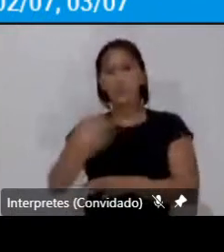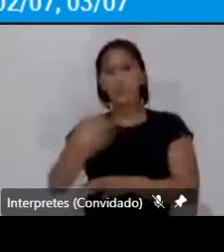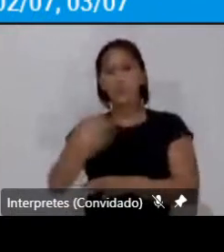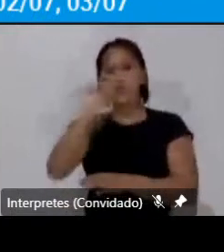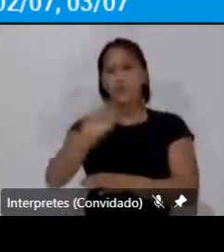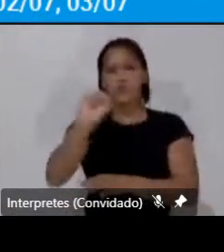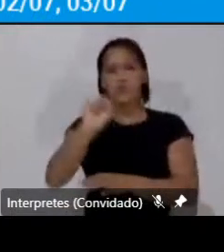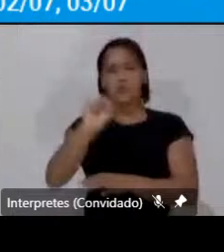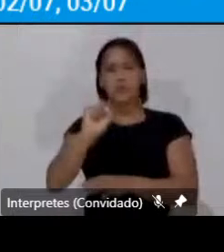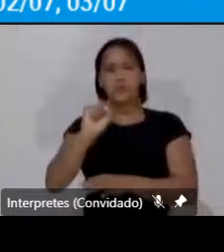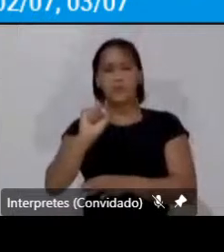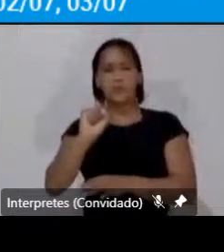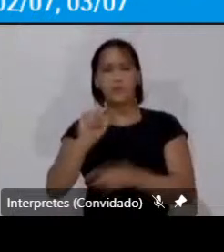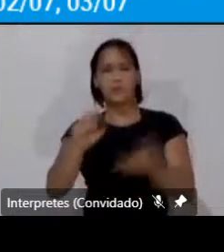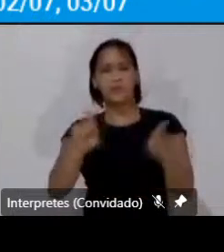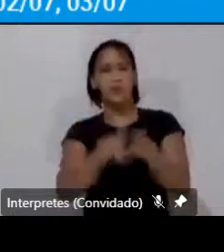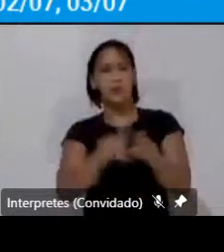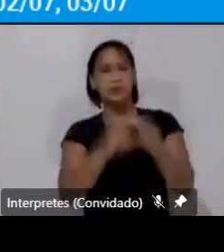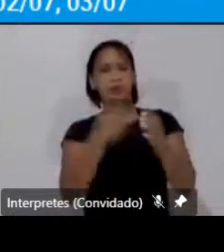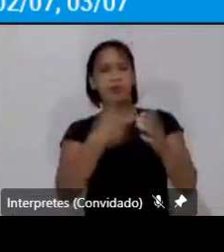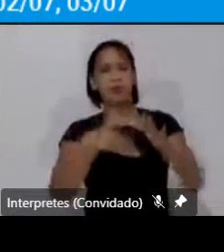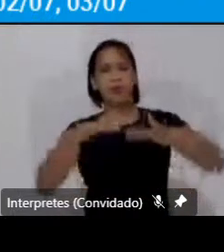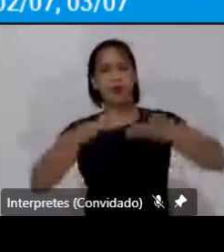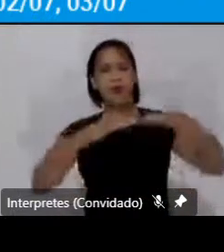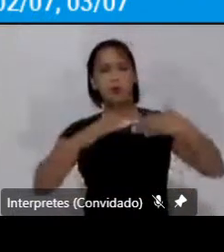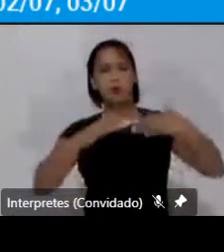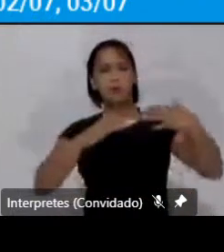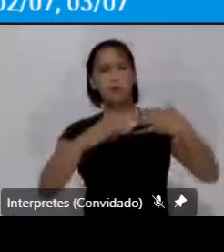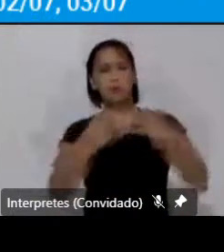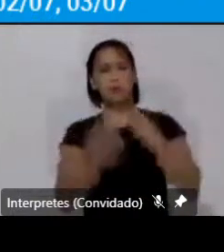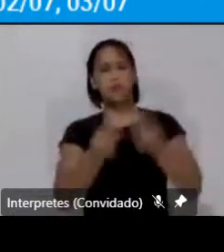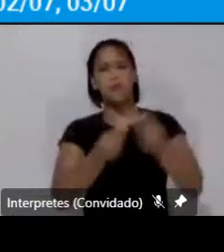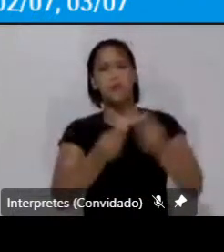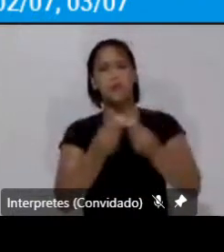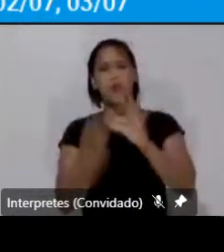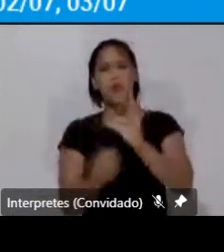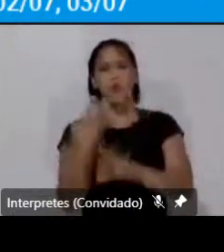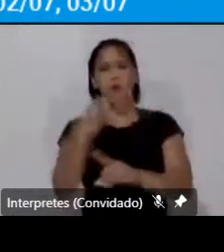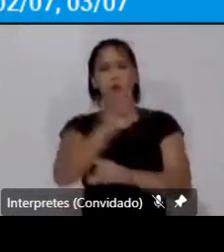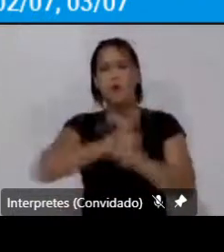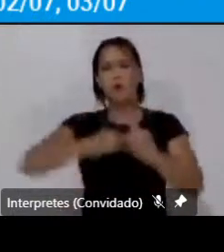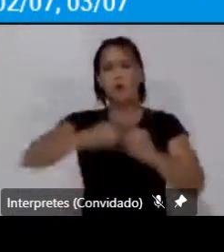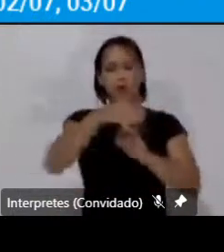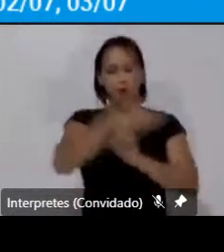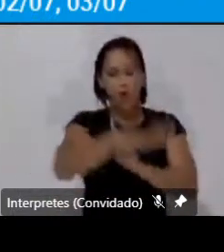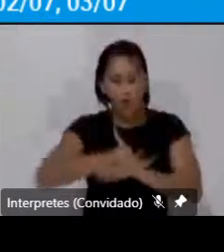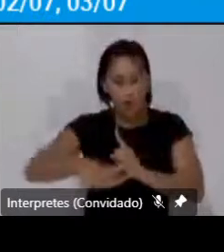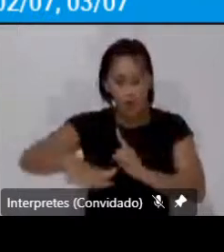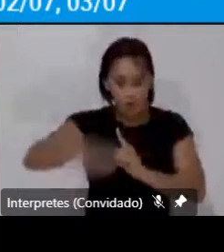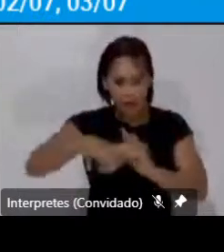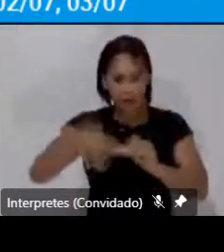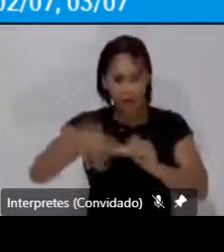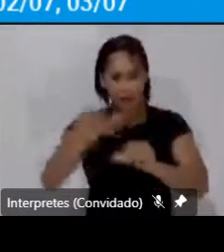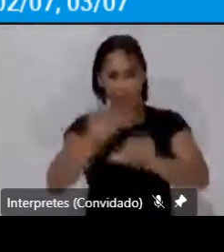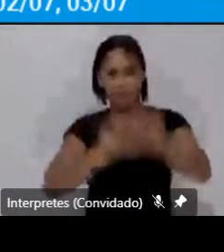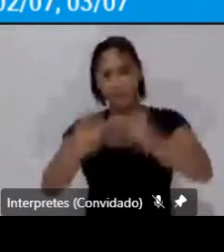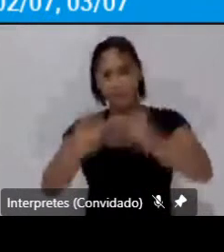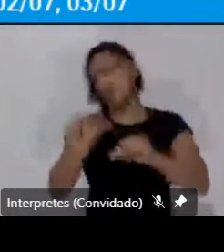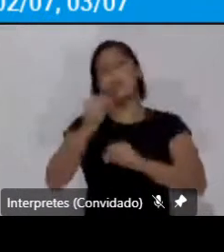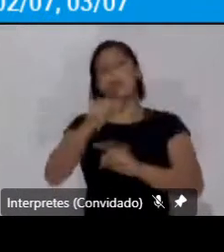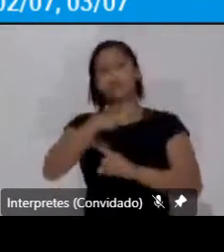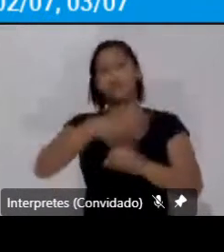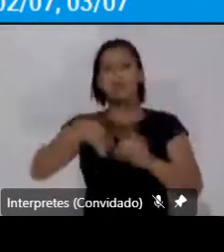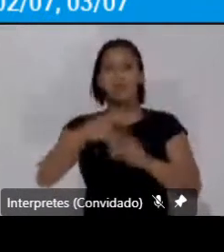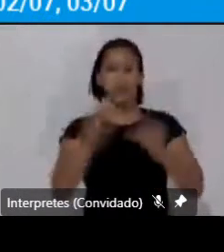movimento considerando então a mobilidade como um fenômeno socio-espacial duplo a mudança social e o deslocamento no